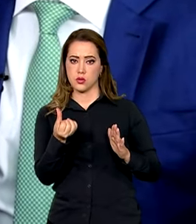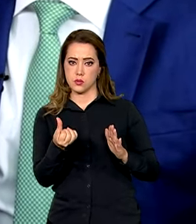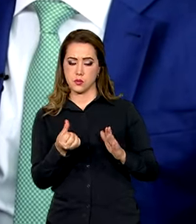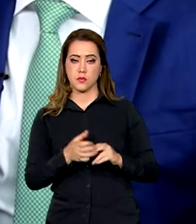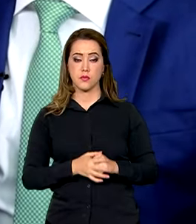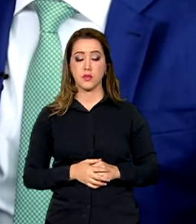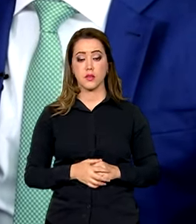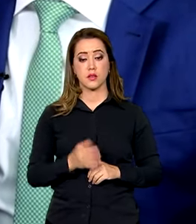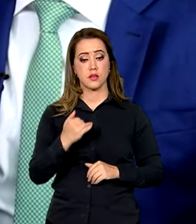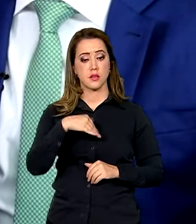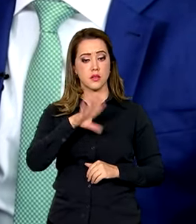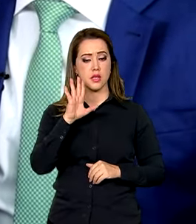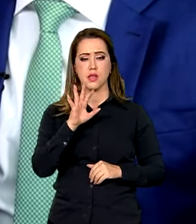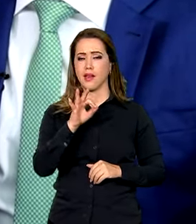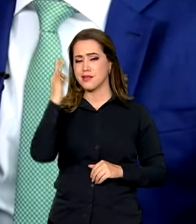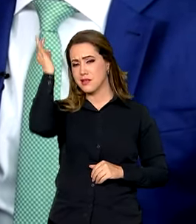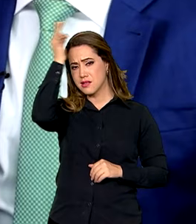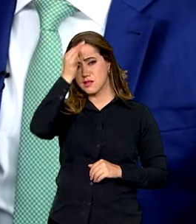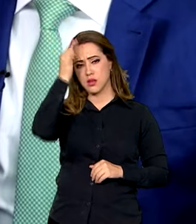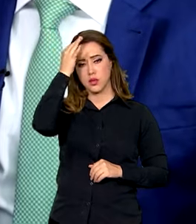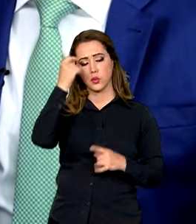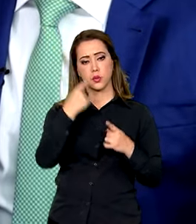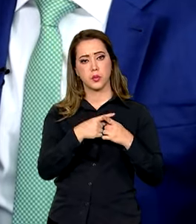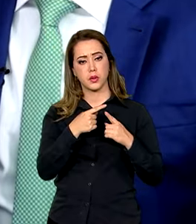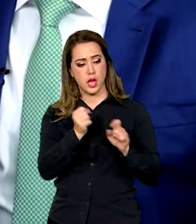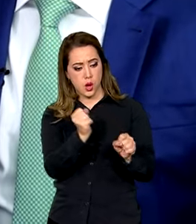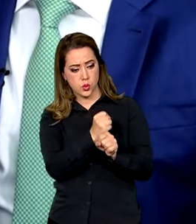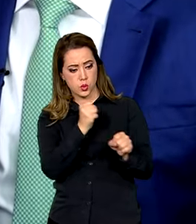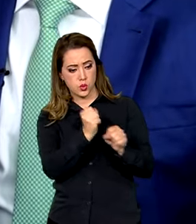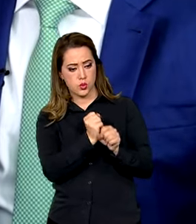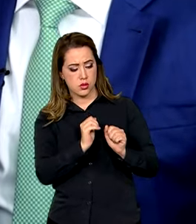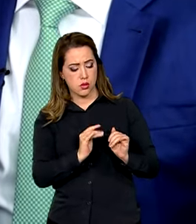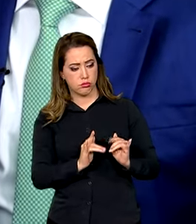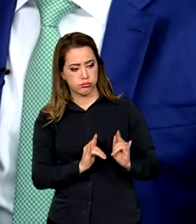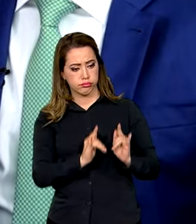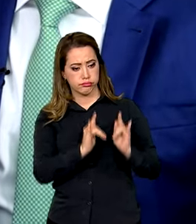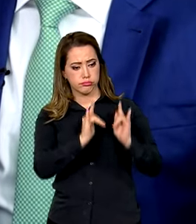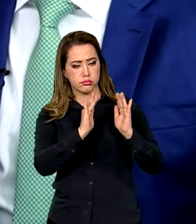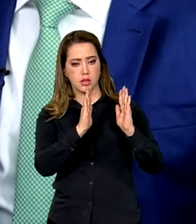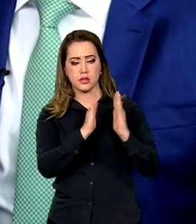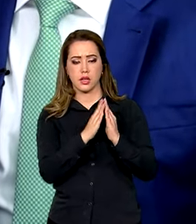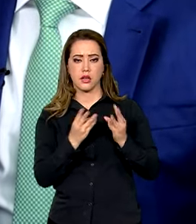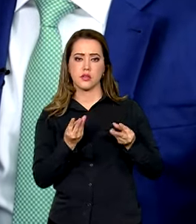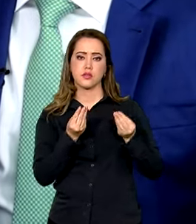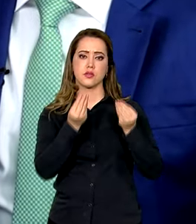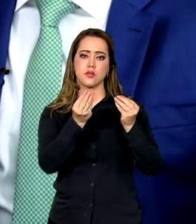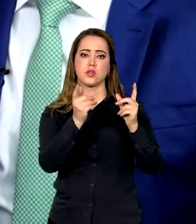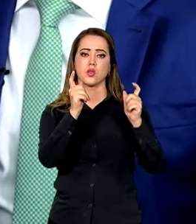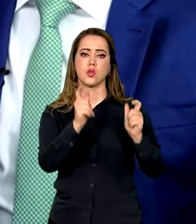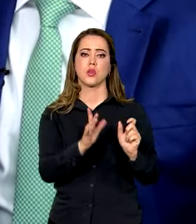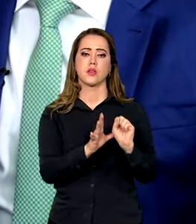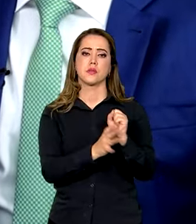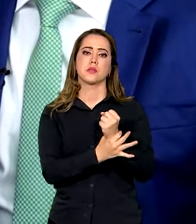E é a coisa mais sagrada, porque a construção da casa é uma espécie de garantia, um ponto seguro para as pessoas.